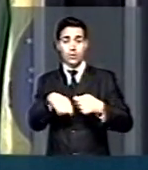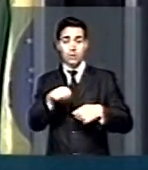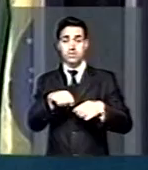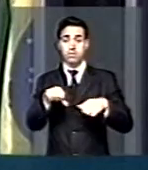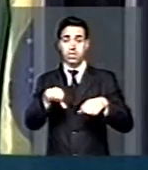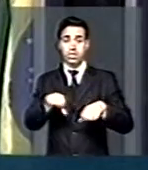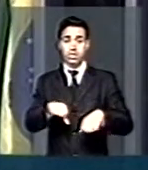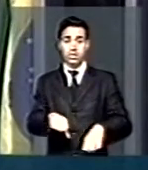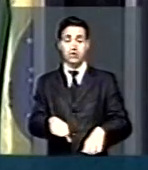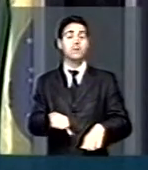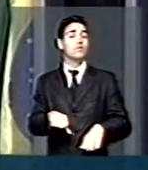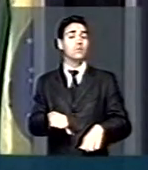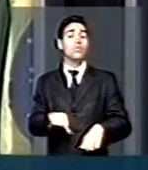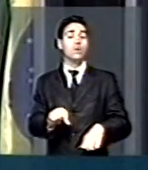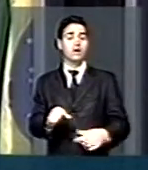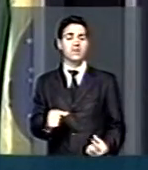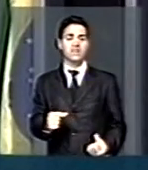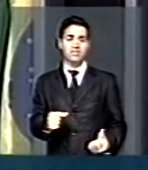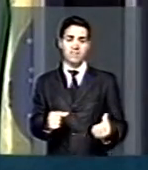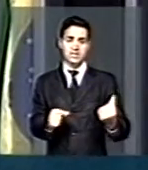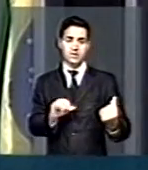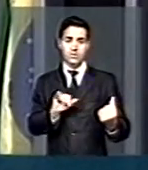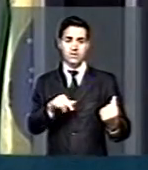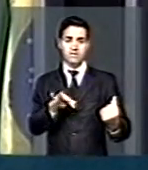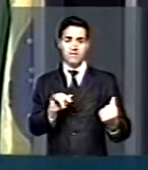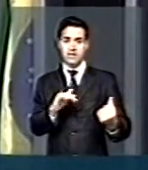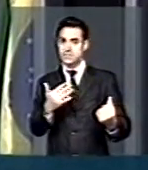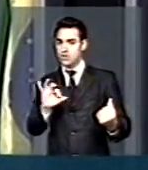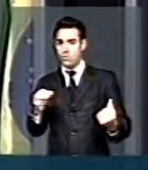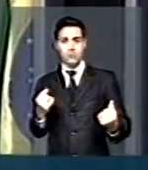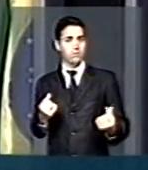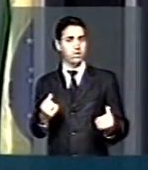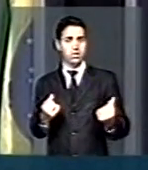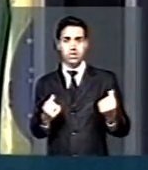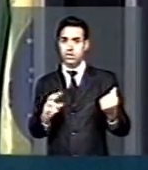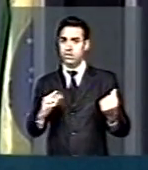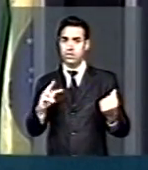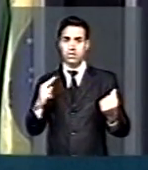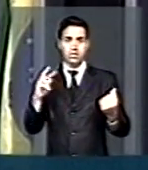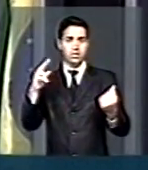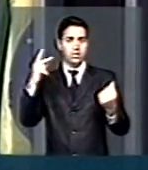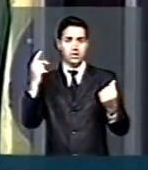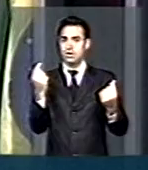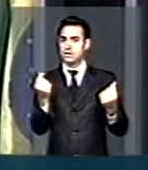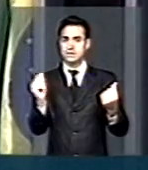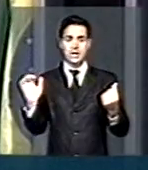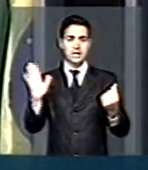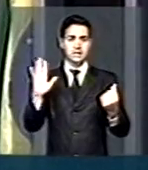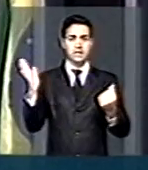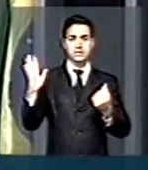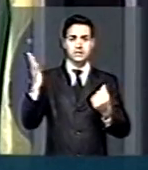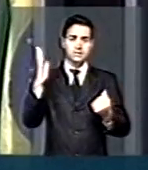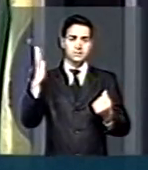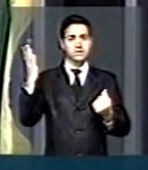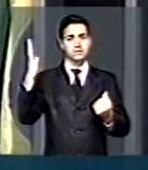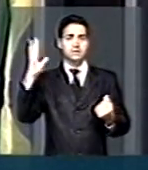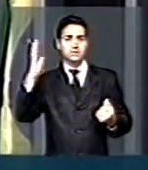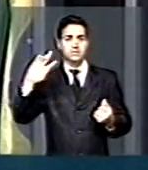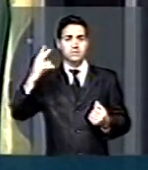a inflação está sempre inclinando para cima,